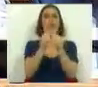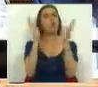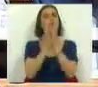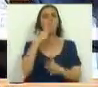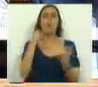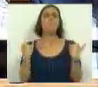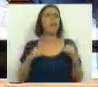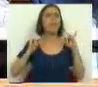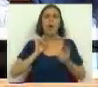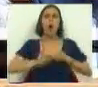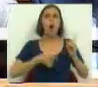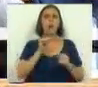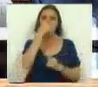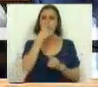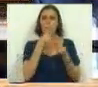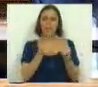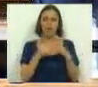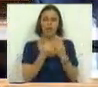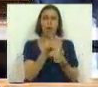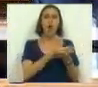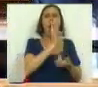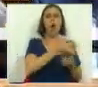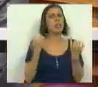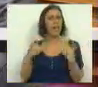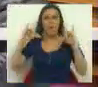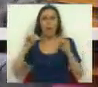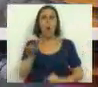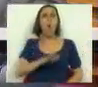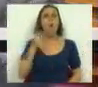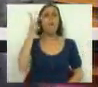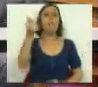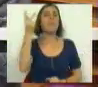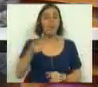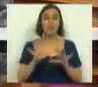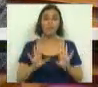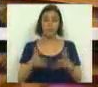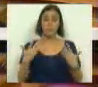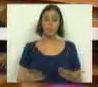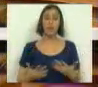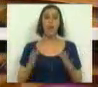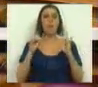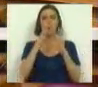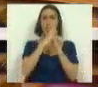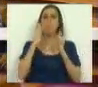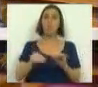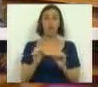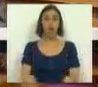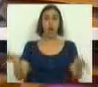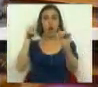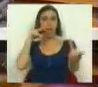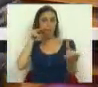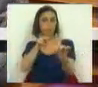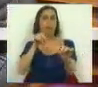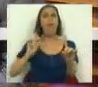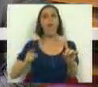todos, independentemente do seu perfil socioeconómico, independentemente do local onde residem, aquilo que se tornou o paradigma desta nova visão